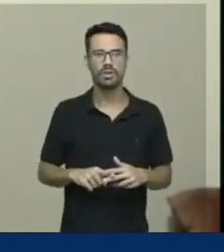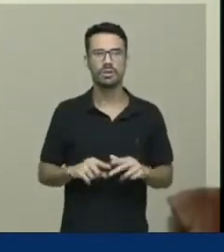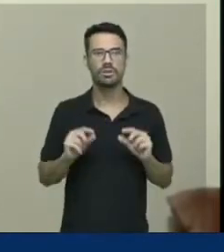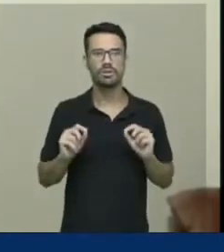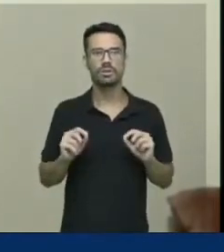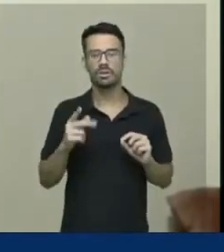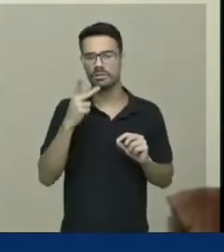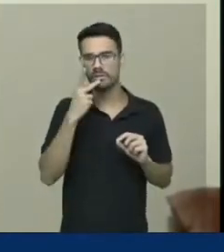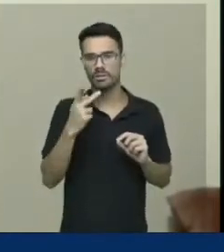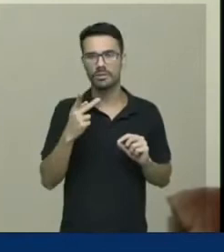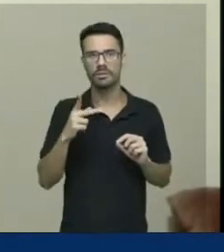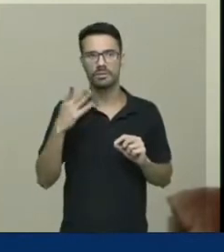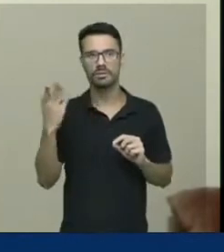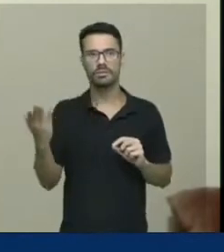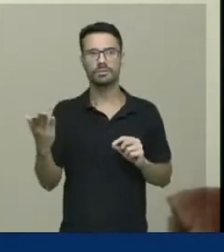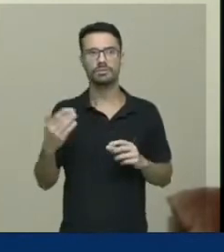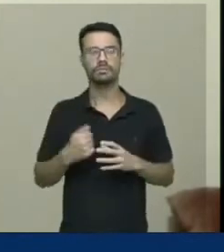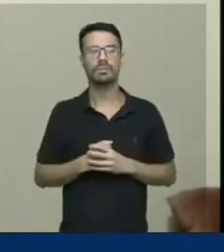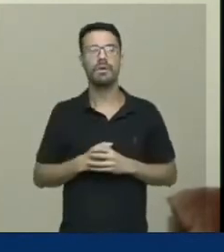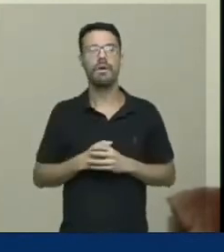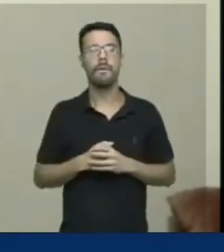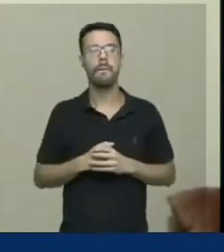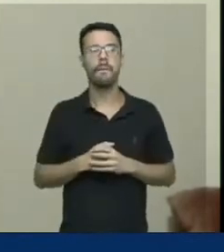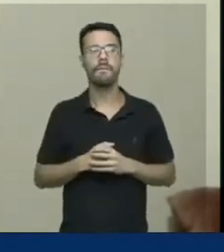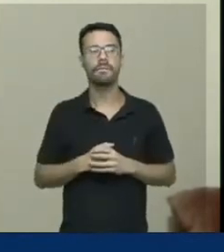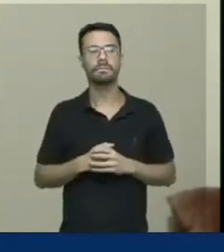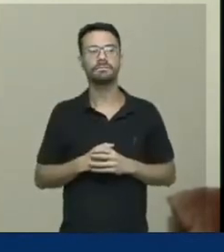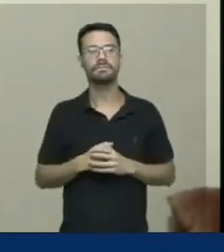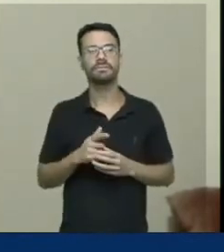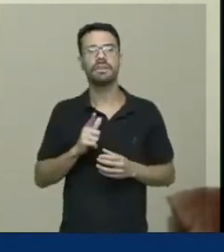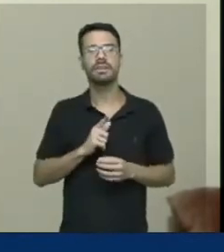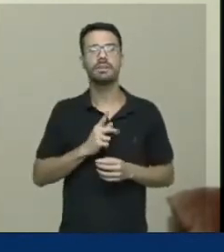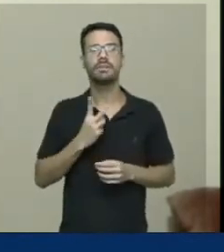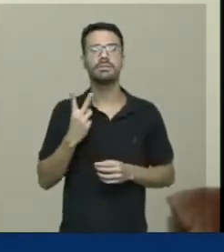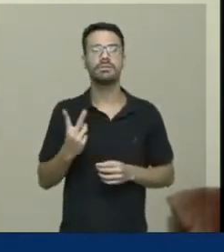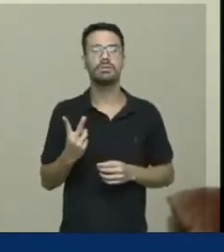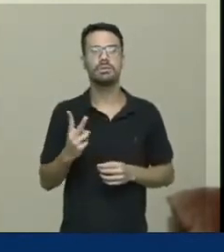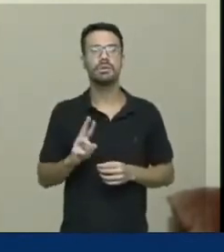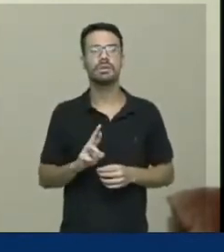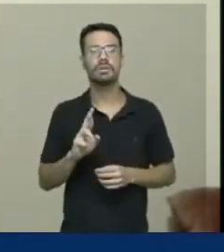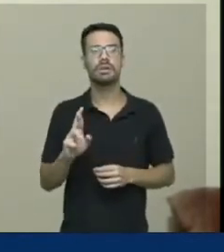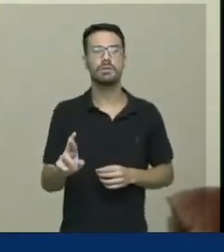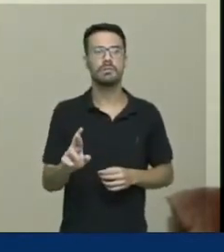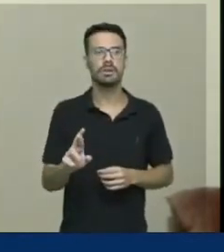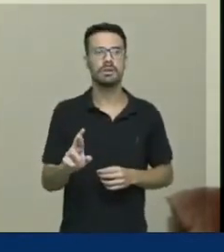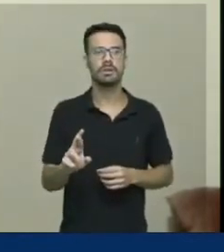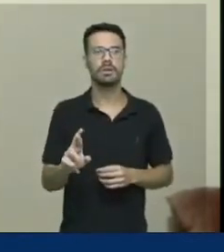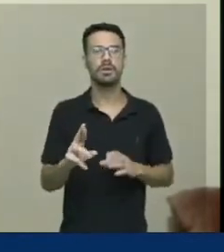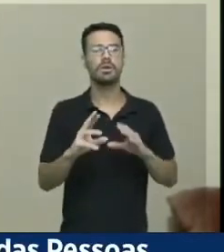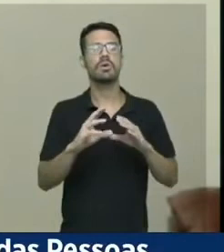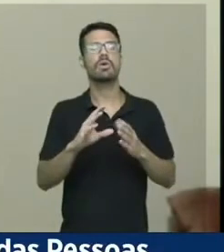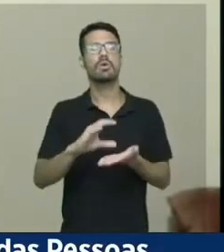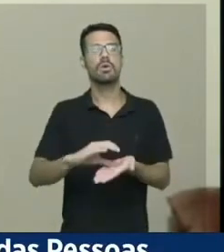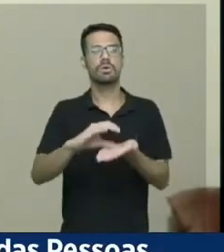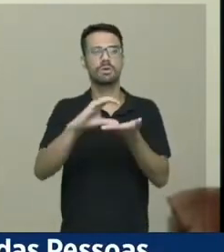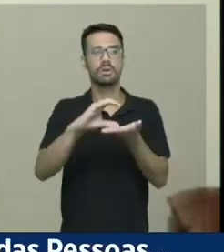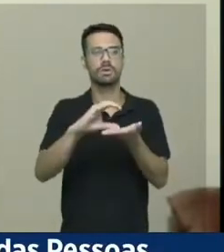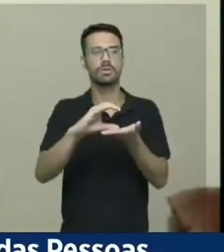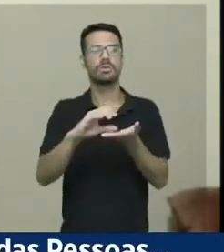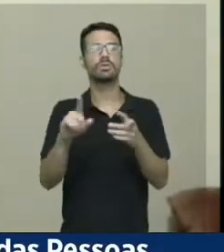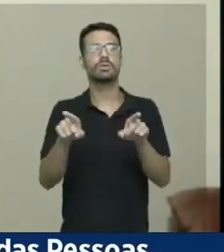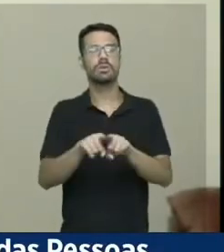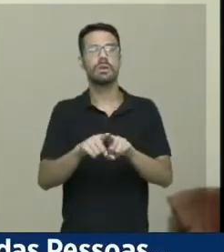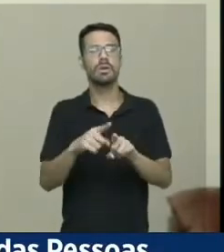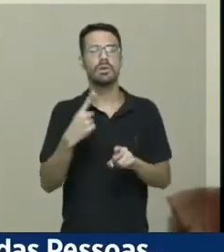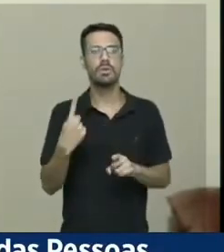foi dito aqui, felizmente, pelo doutor Cláudio, nós tiramos duas representações de conselhos, que, em regra, são de pessoas com deficiência, e uma de